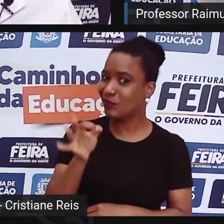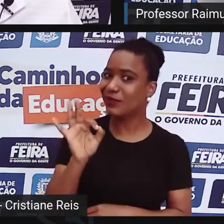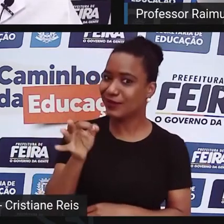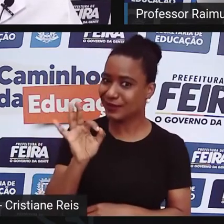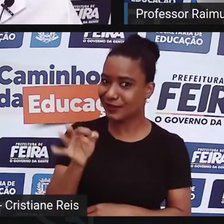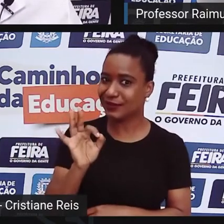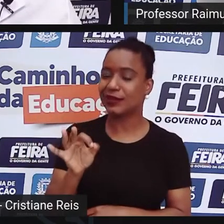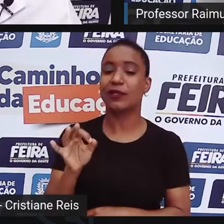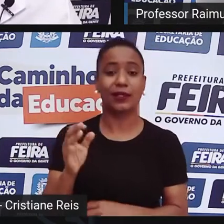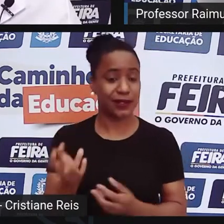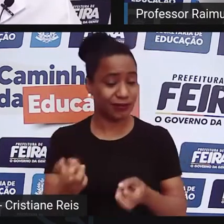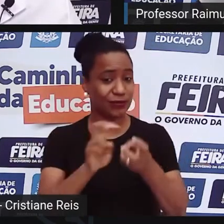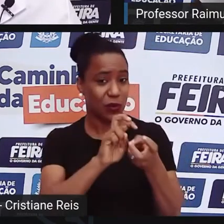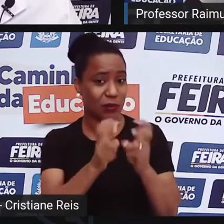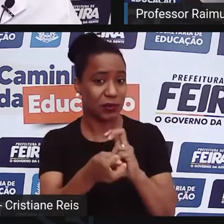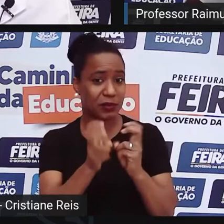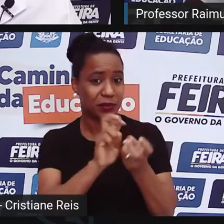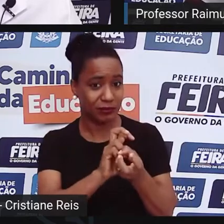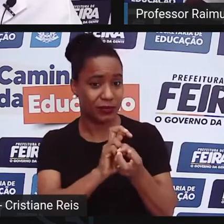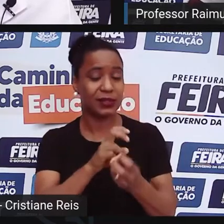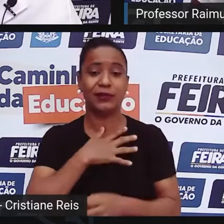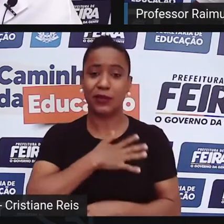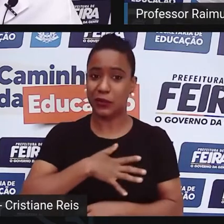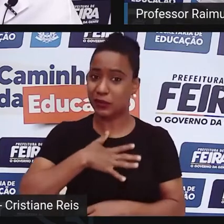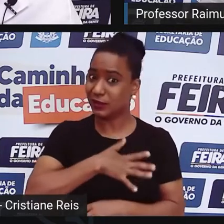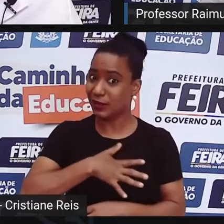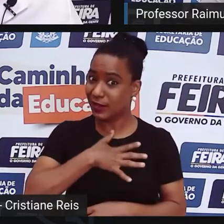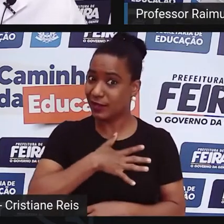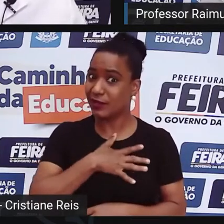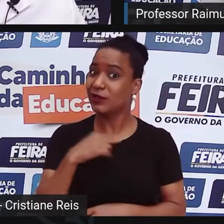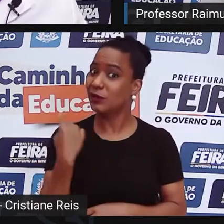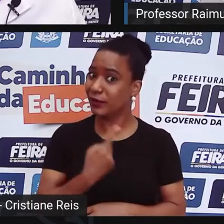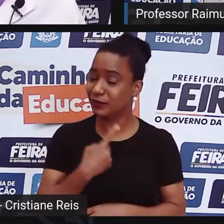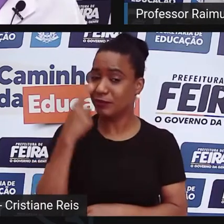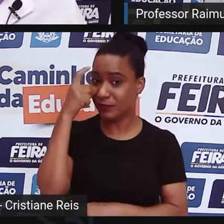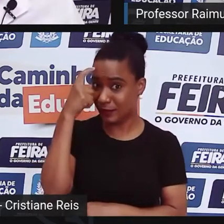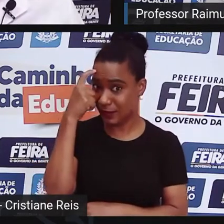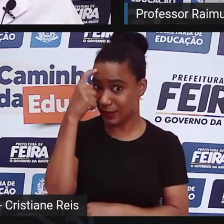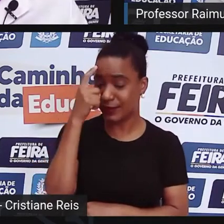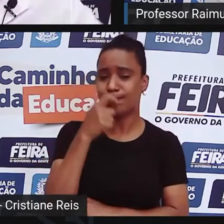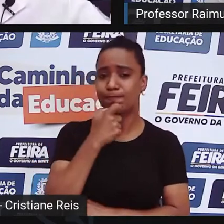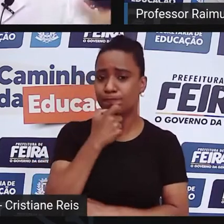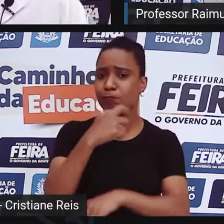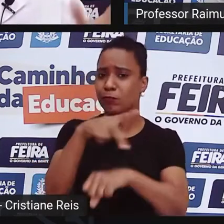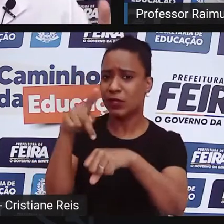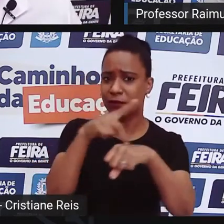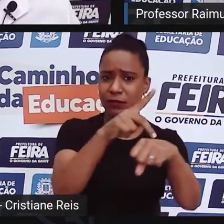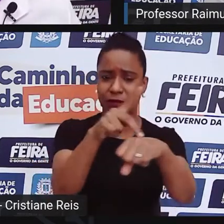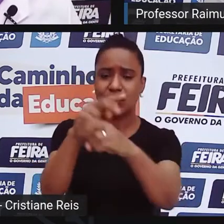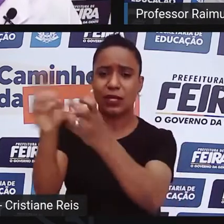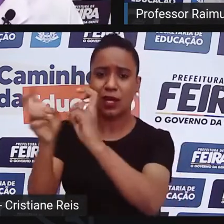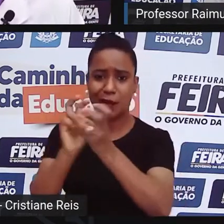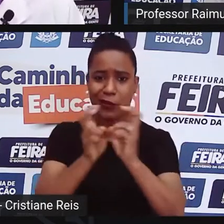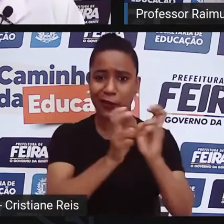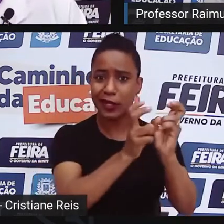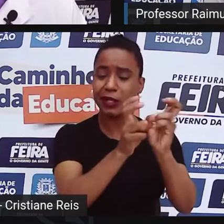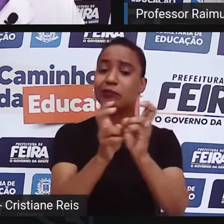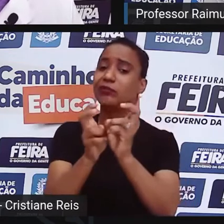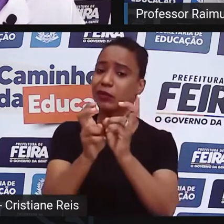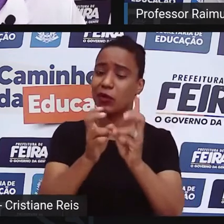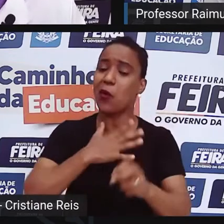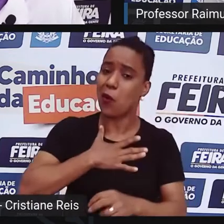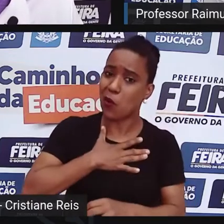orgulhar, mas também de ter atenção, opa, é bom que a gente esteja lá fora, mas também vamos acordar aqui nos